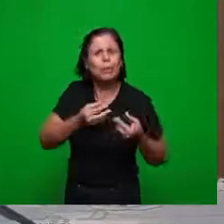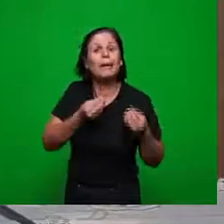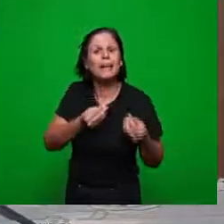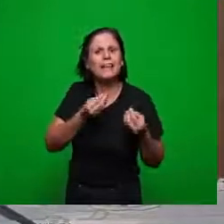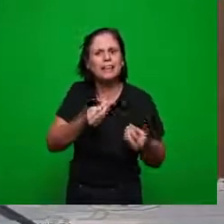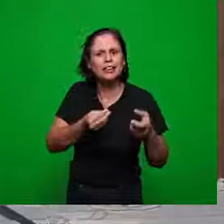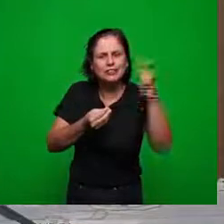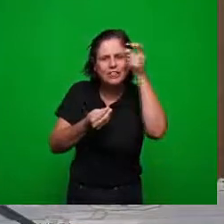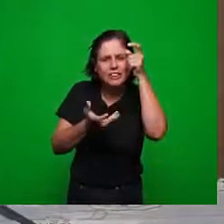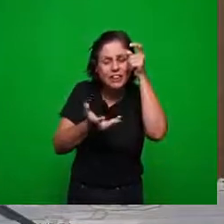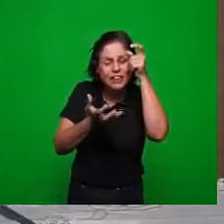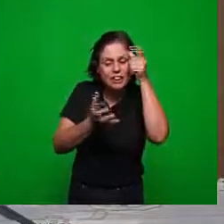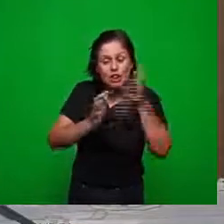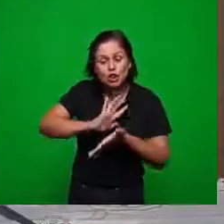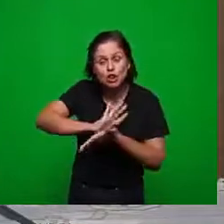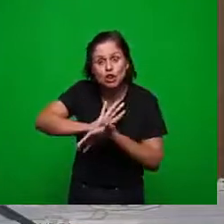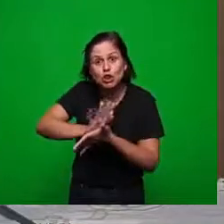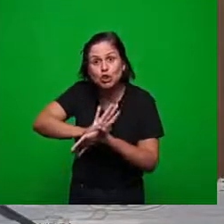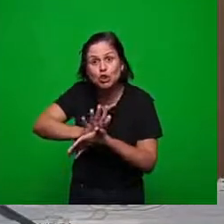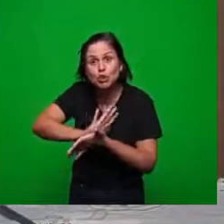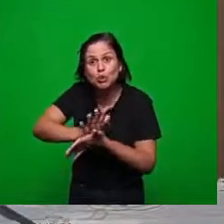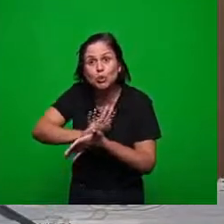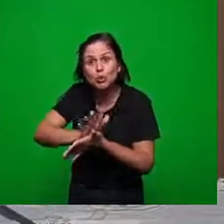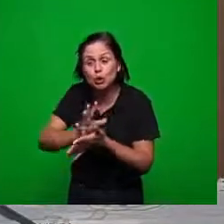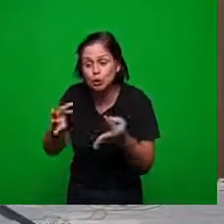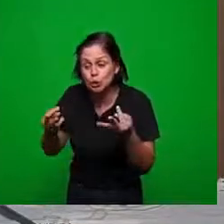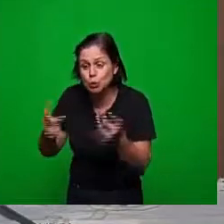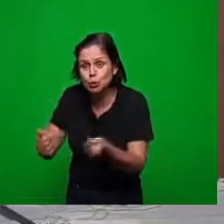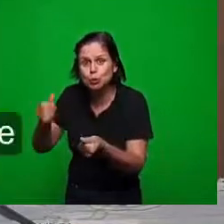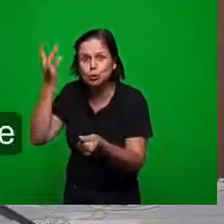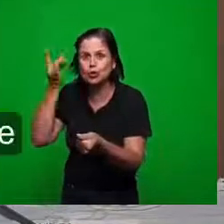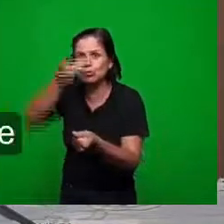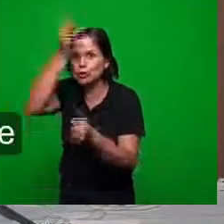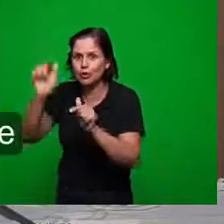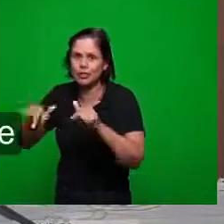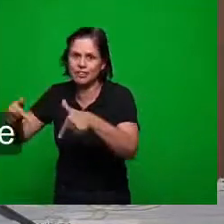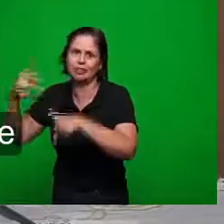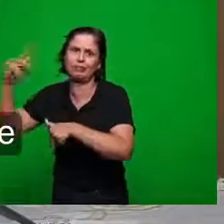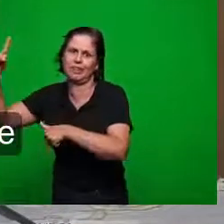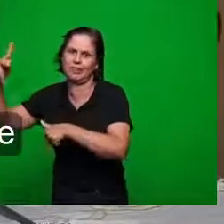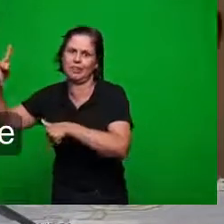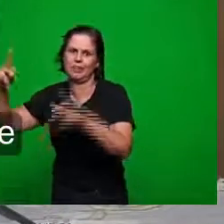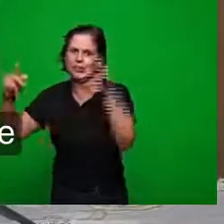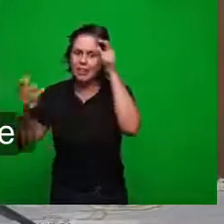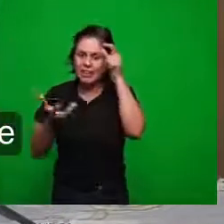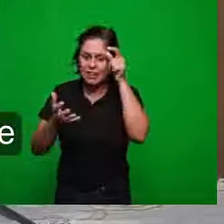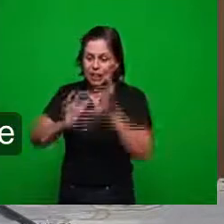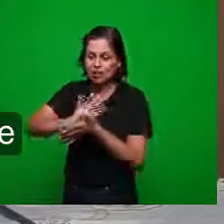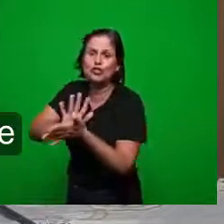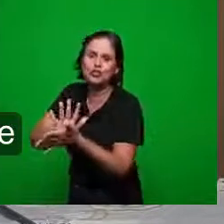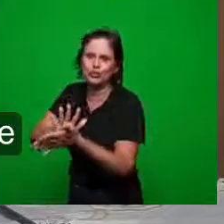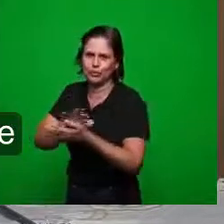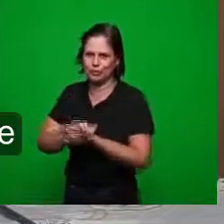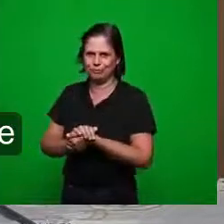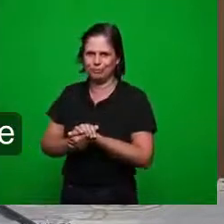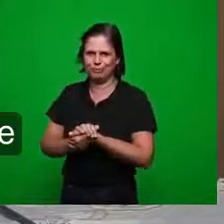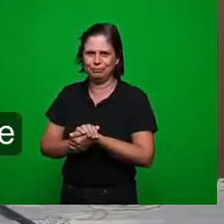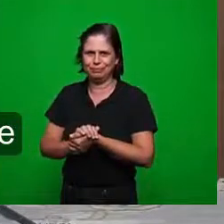desfazer aquilo que o espírito santo havia feito e